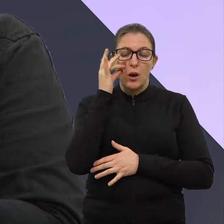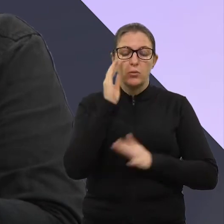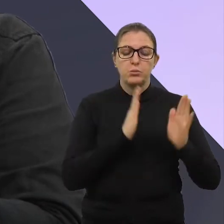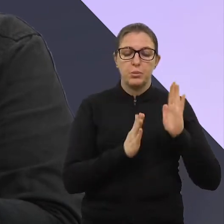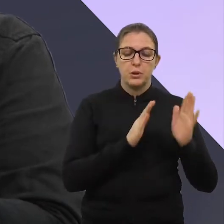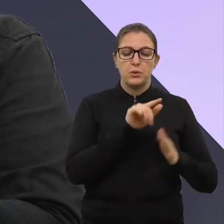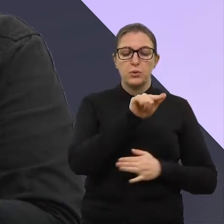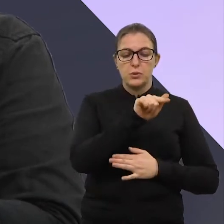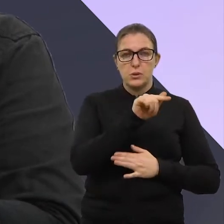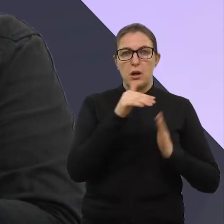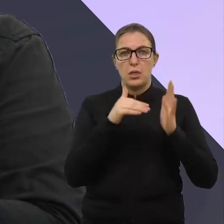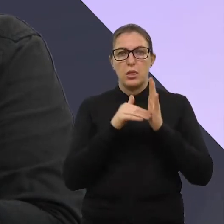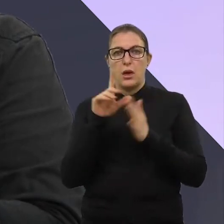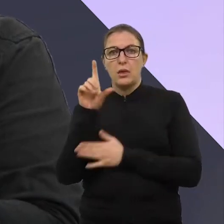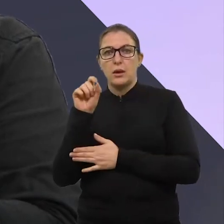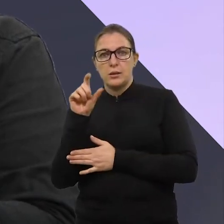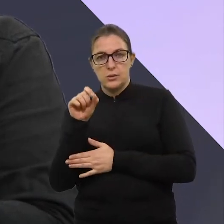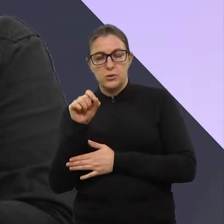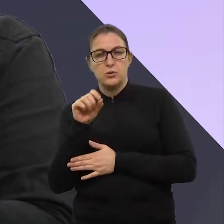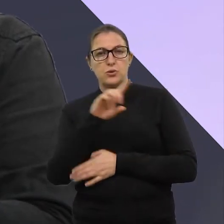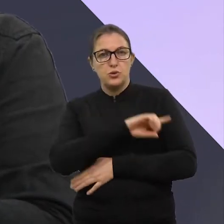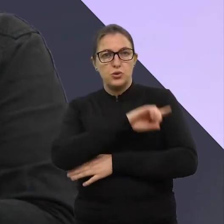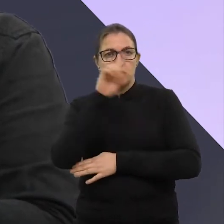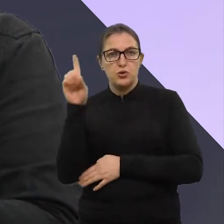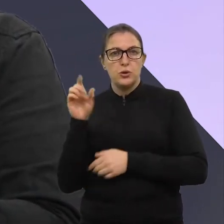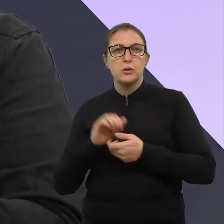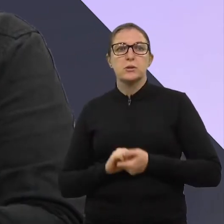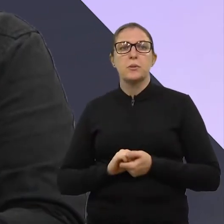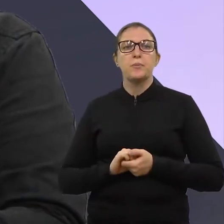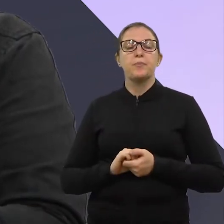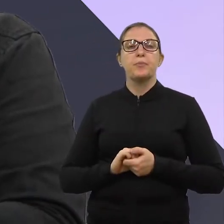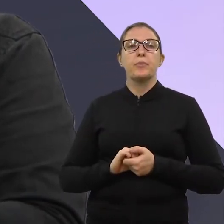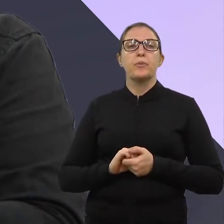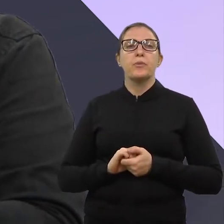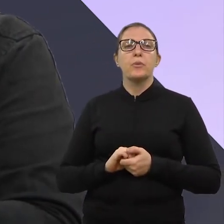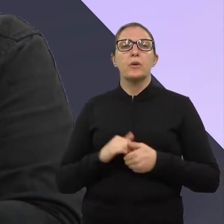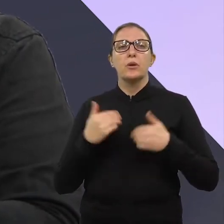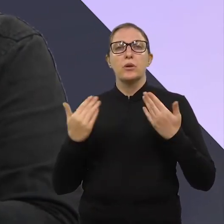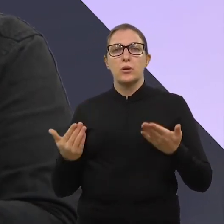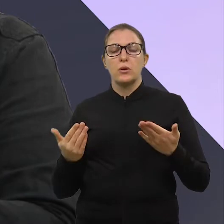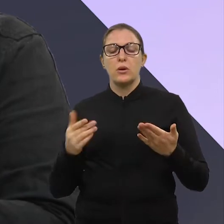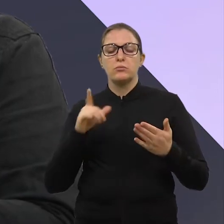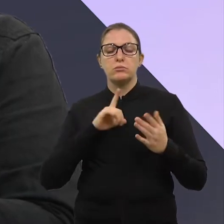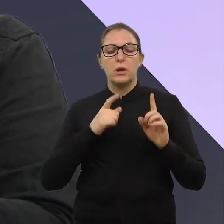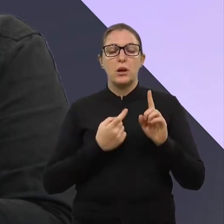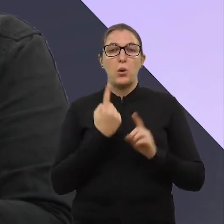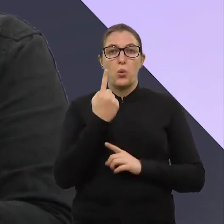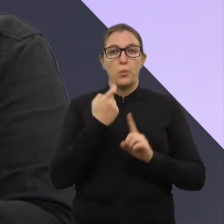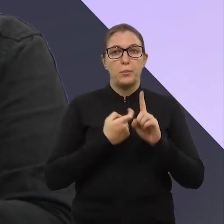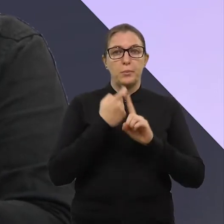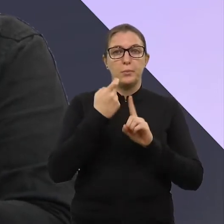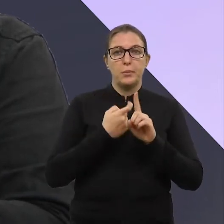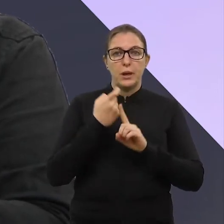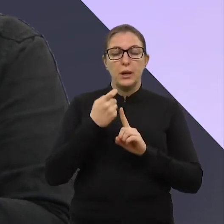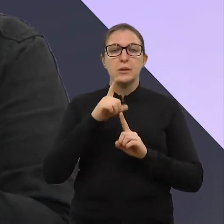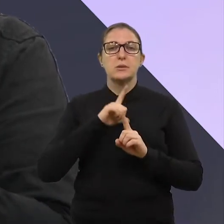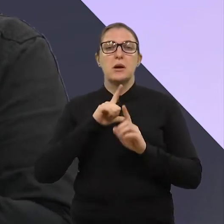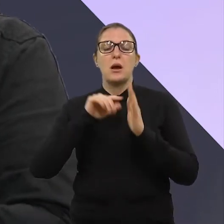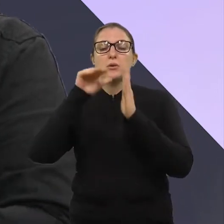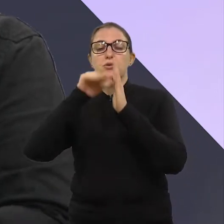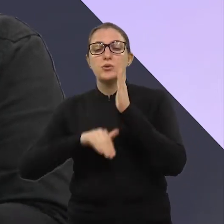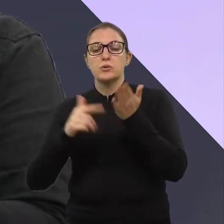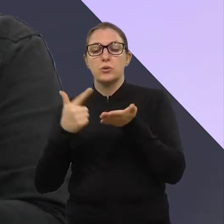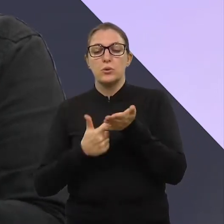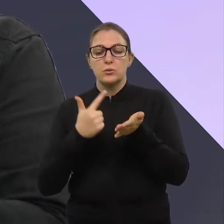Então, vamos, durante um período de um mês, estar com a sala aberta, os descontos serão maiores, as